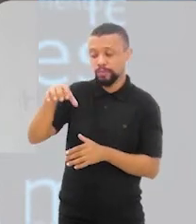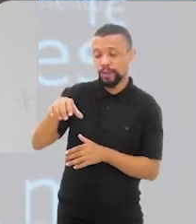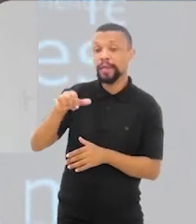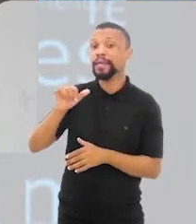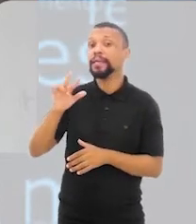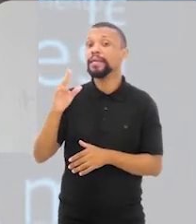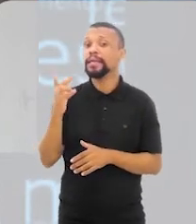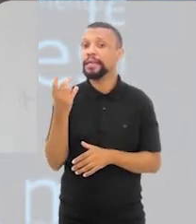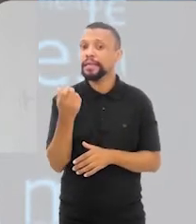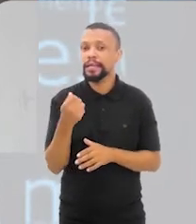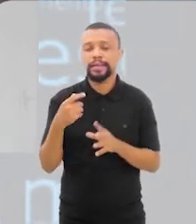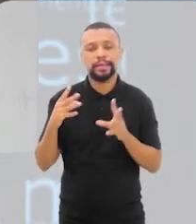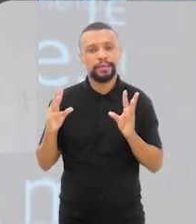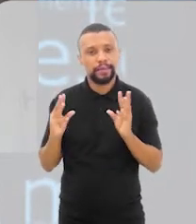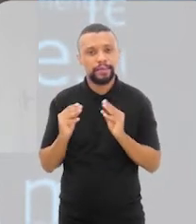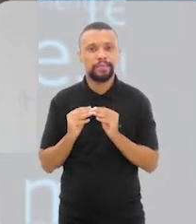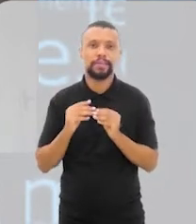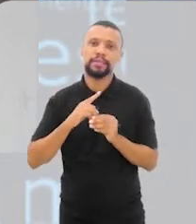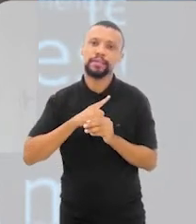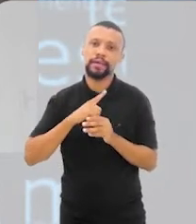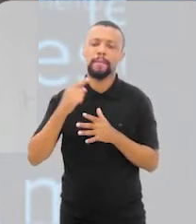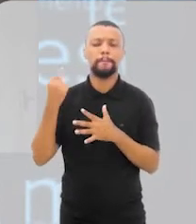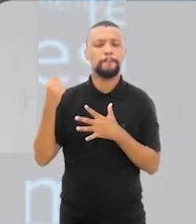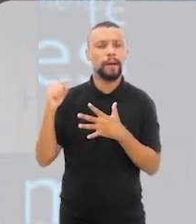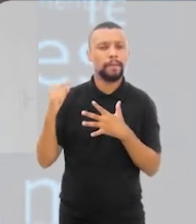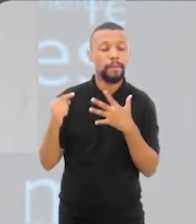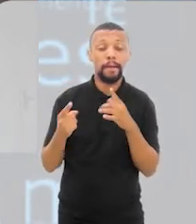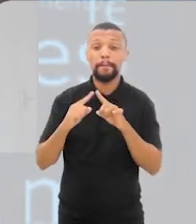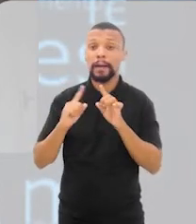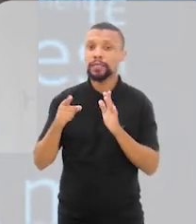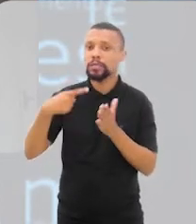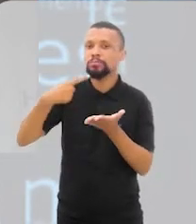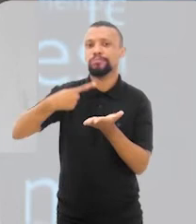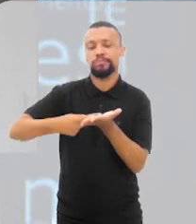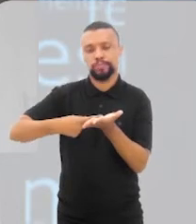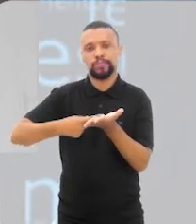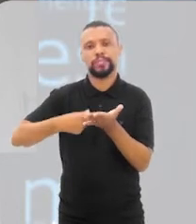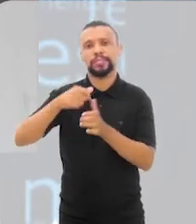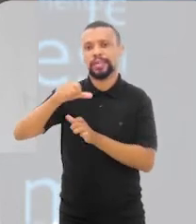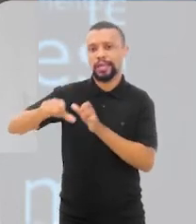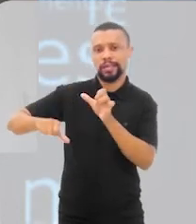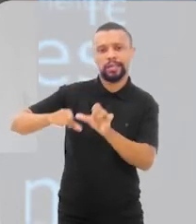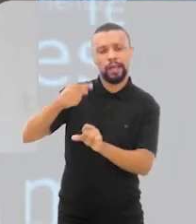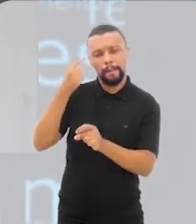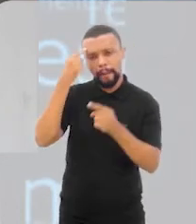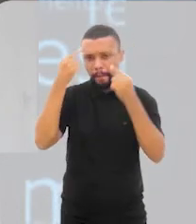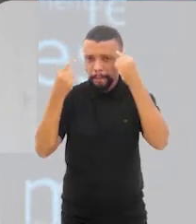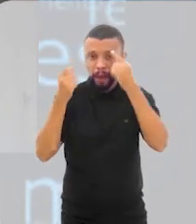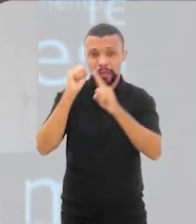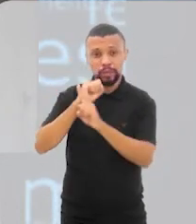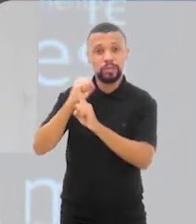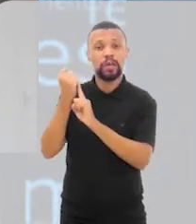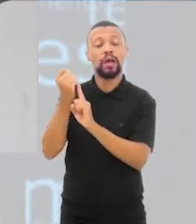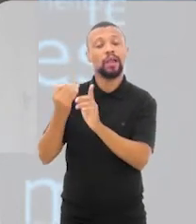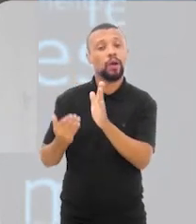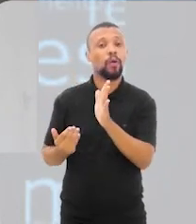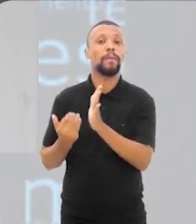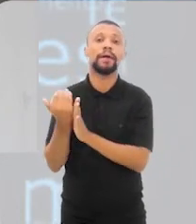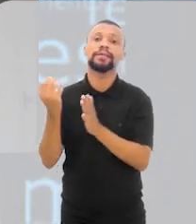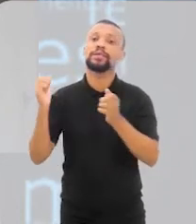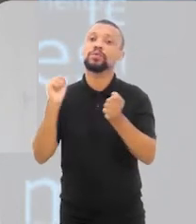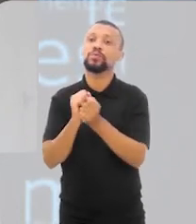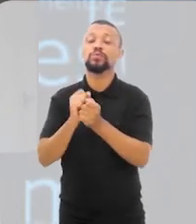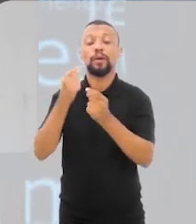somos uma ilha, enfim, e tem toda essa questão aí. Mas a agenda da inovação social, ela